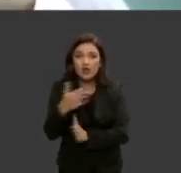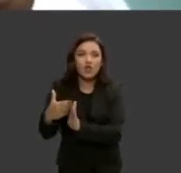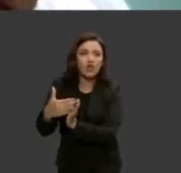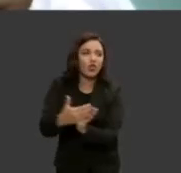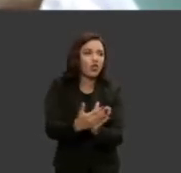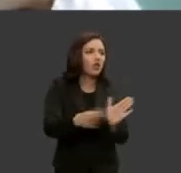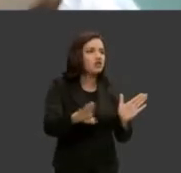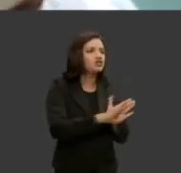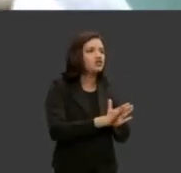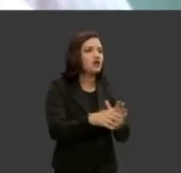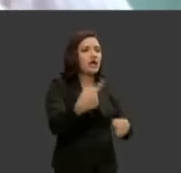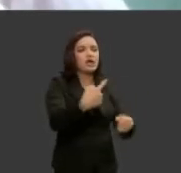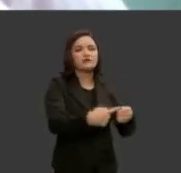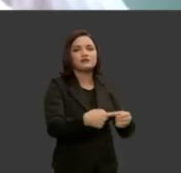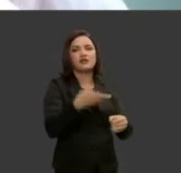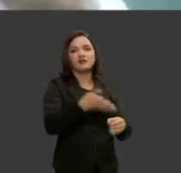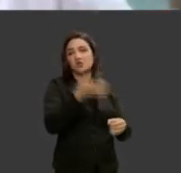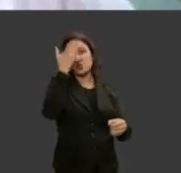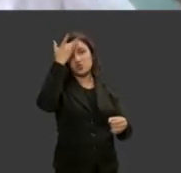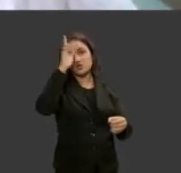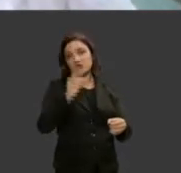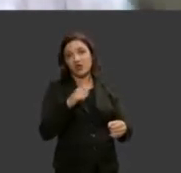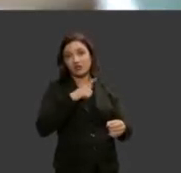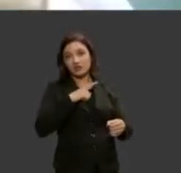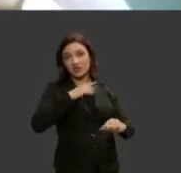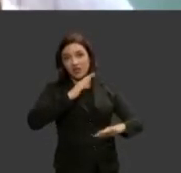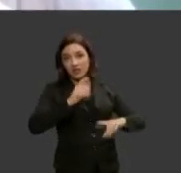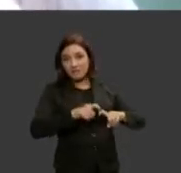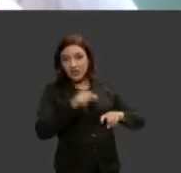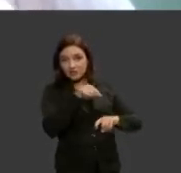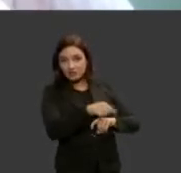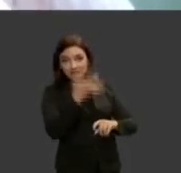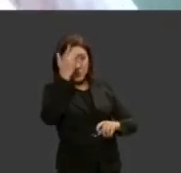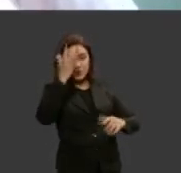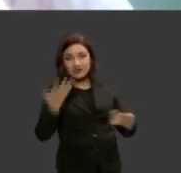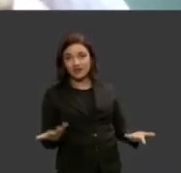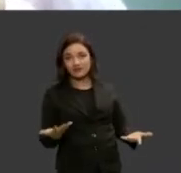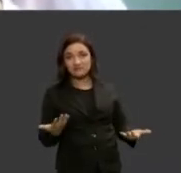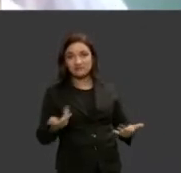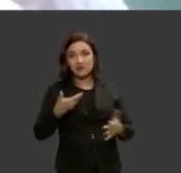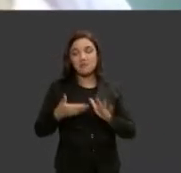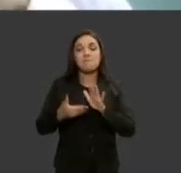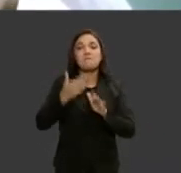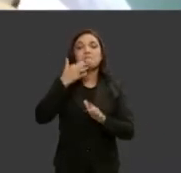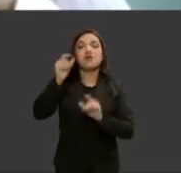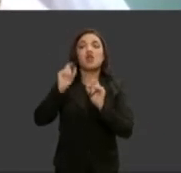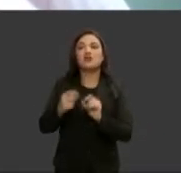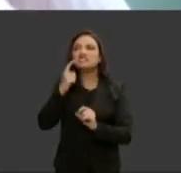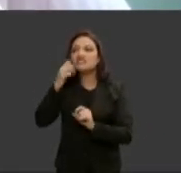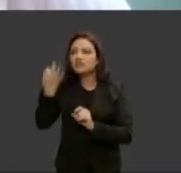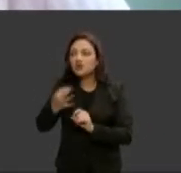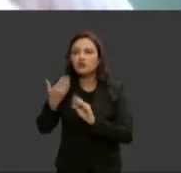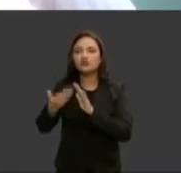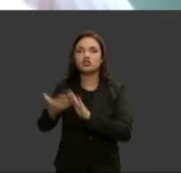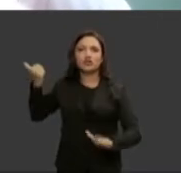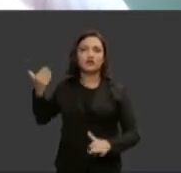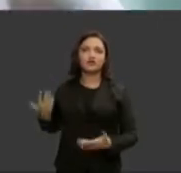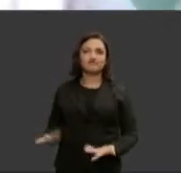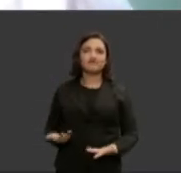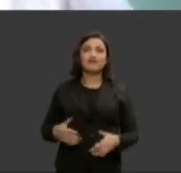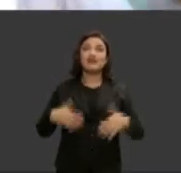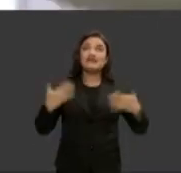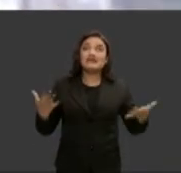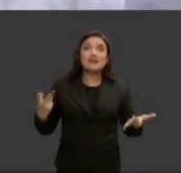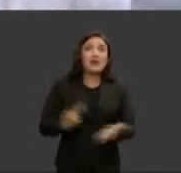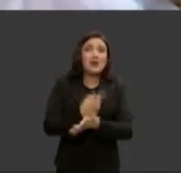garantia ela tem que vai ter um dentista lá esses são os desafios que são postos a mim mulheres vítimas de todos os